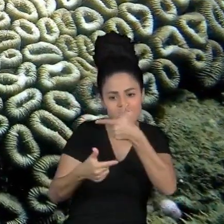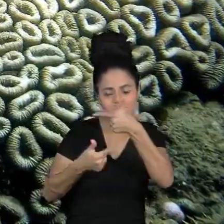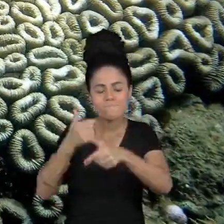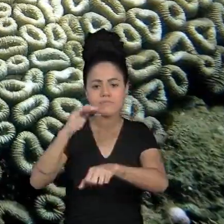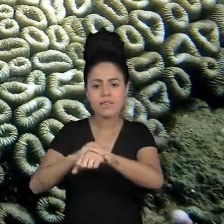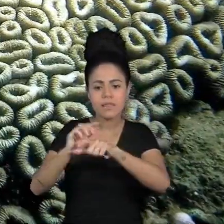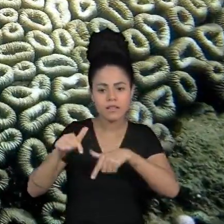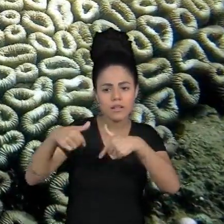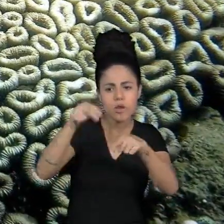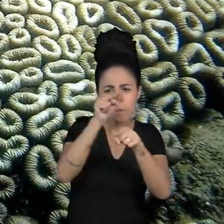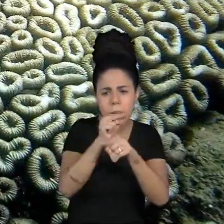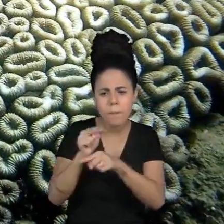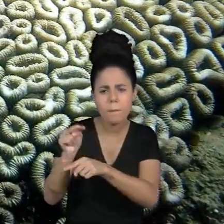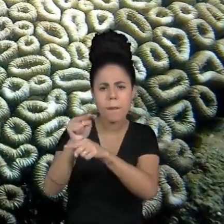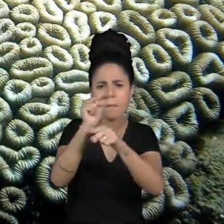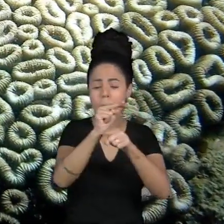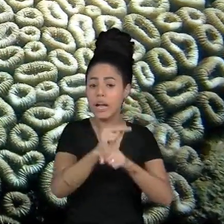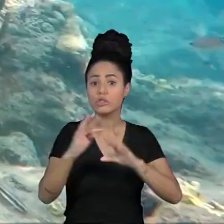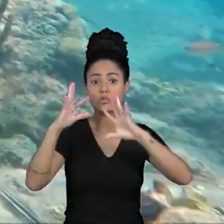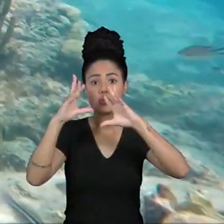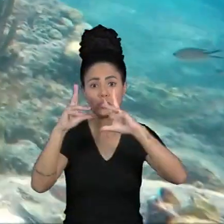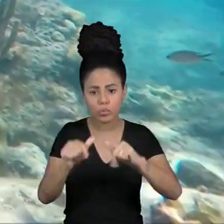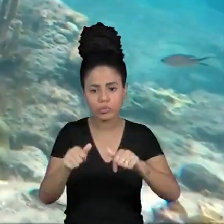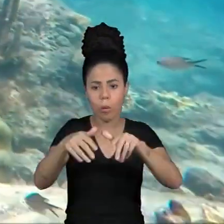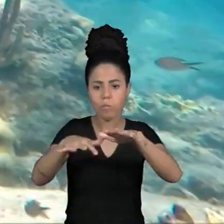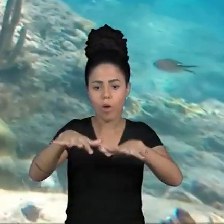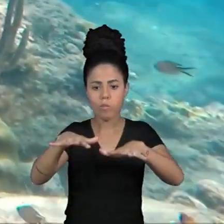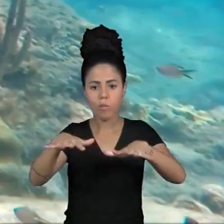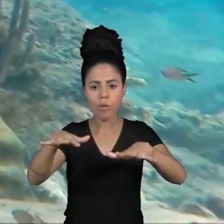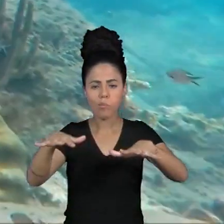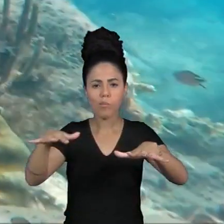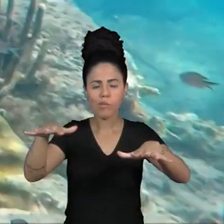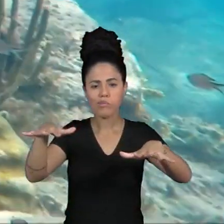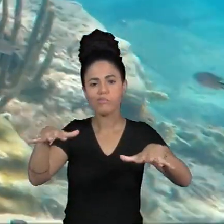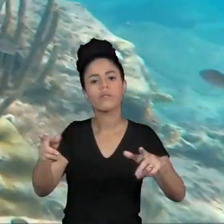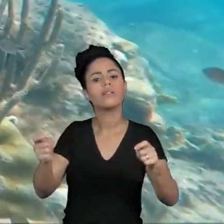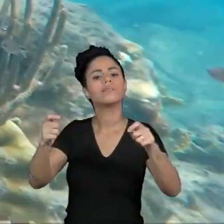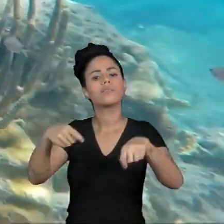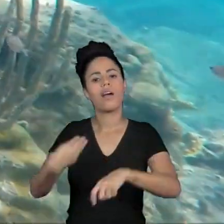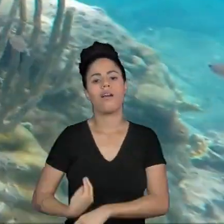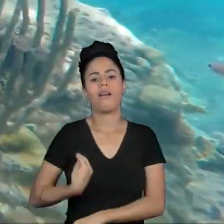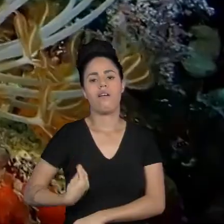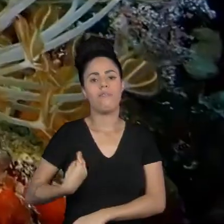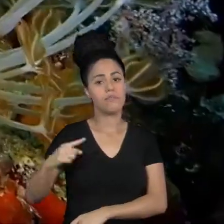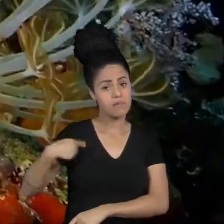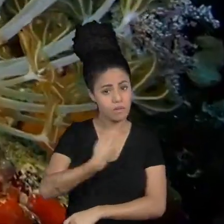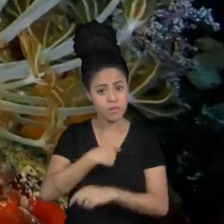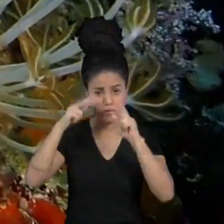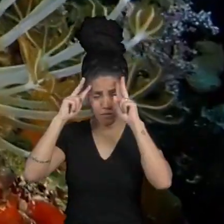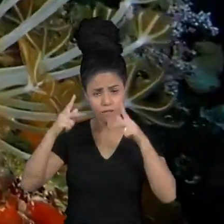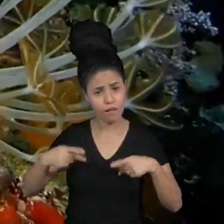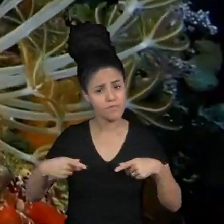proteção dos ecossistemas marinhos e assim garantir a nossa própria sobrevivência